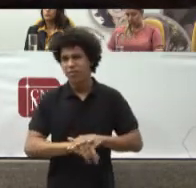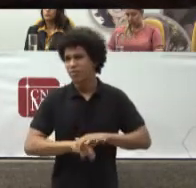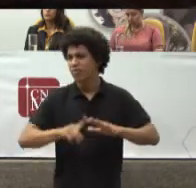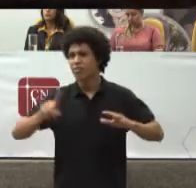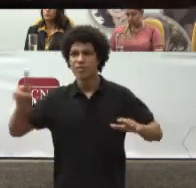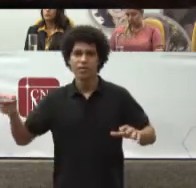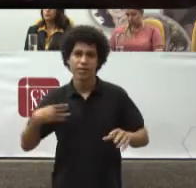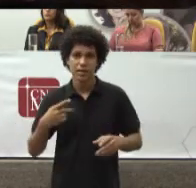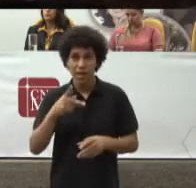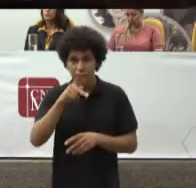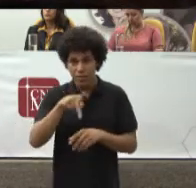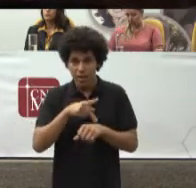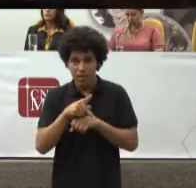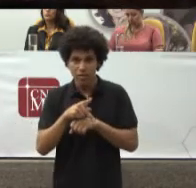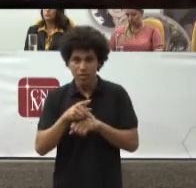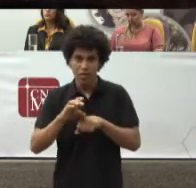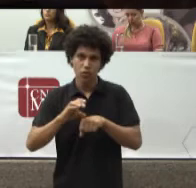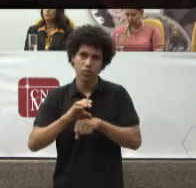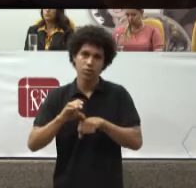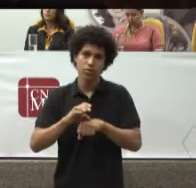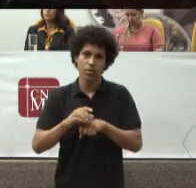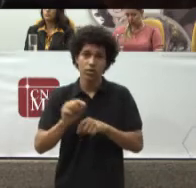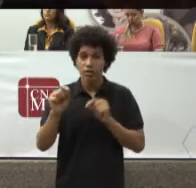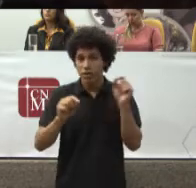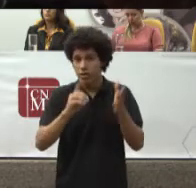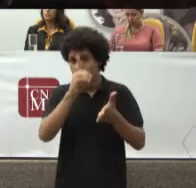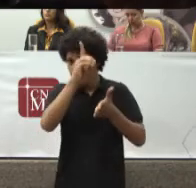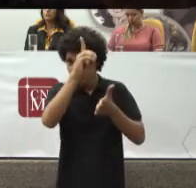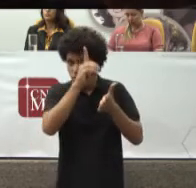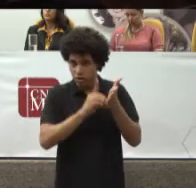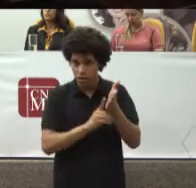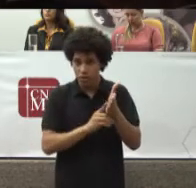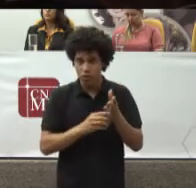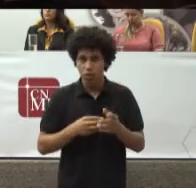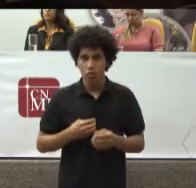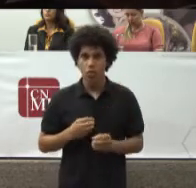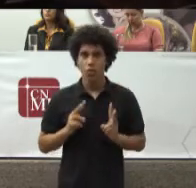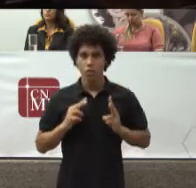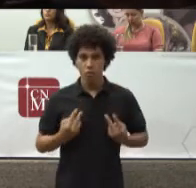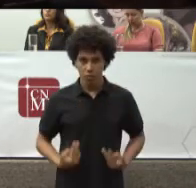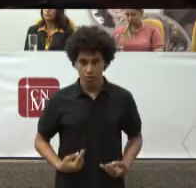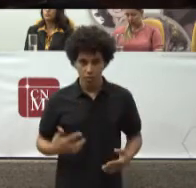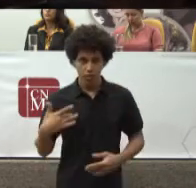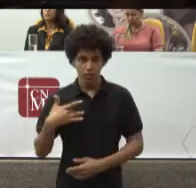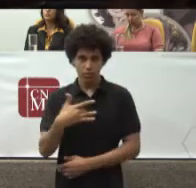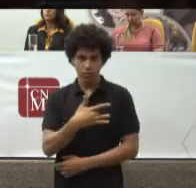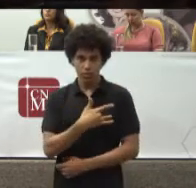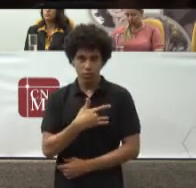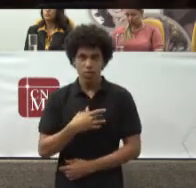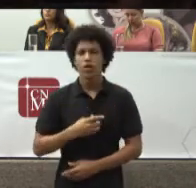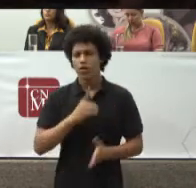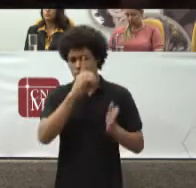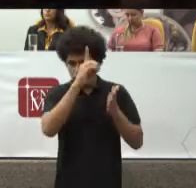Constitucional De que o direito Humano À saúde É um direito Social